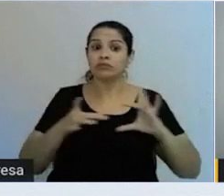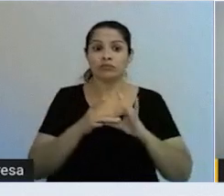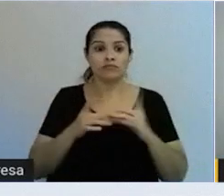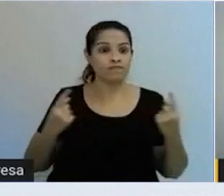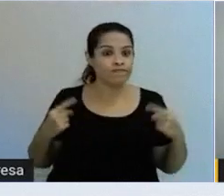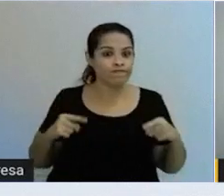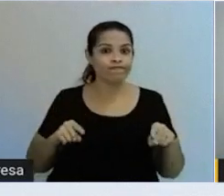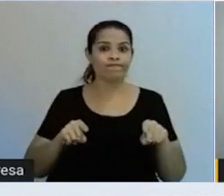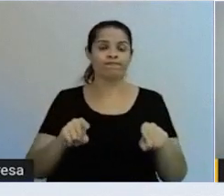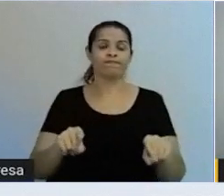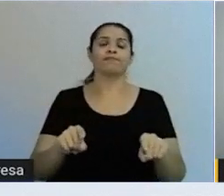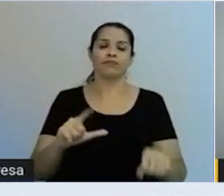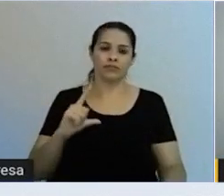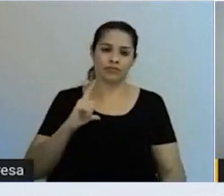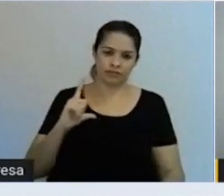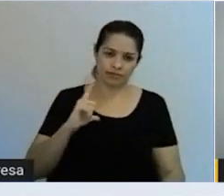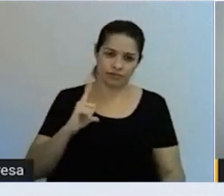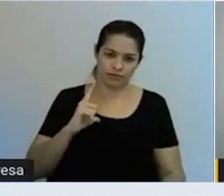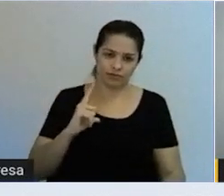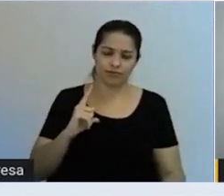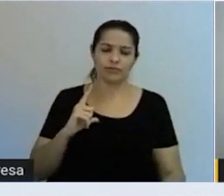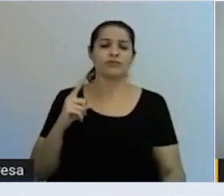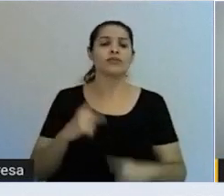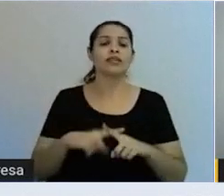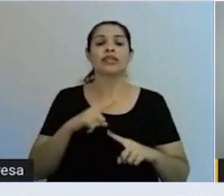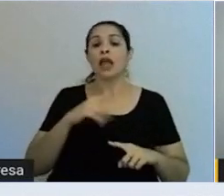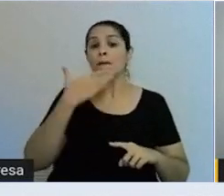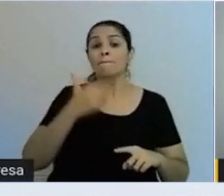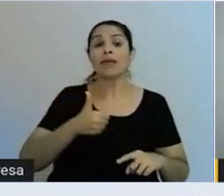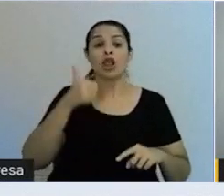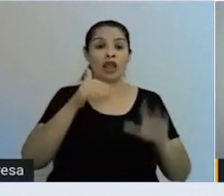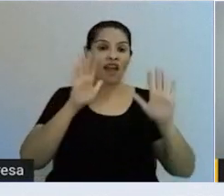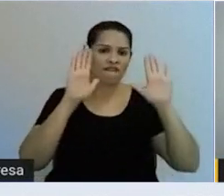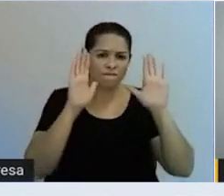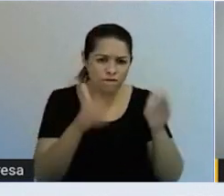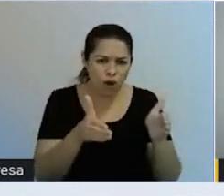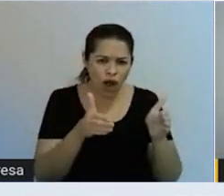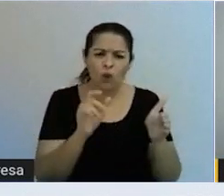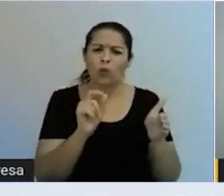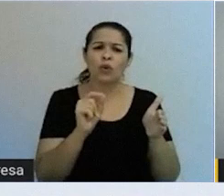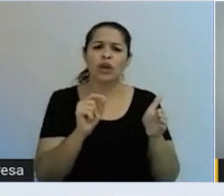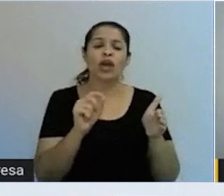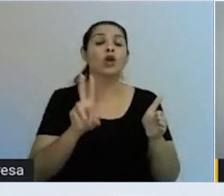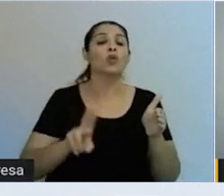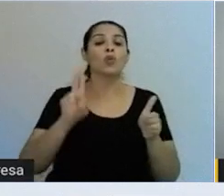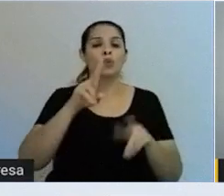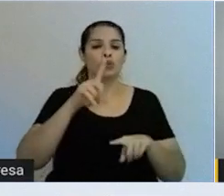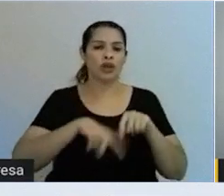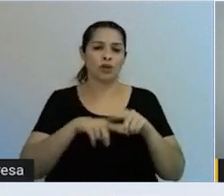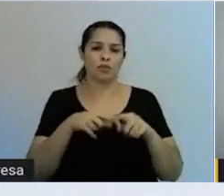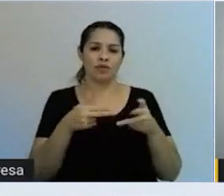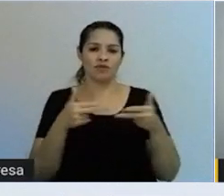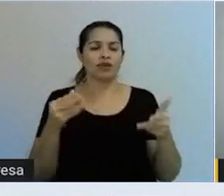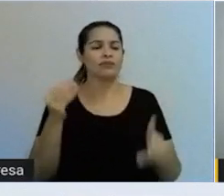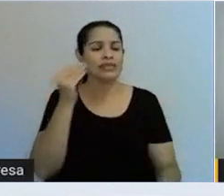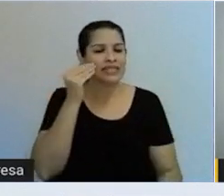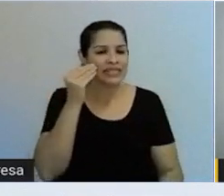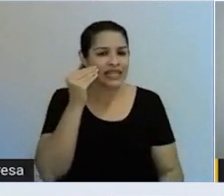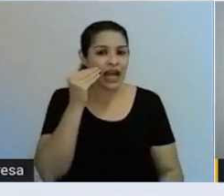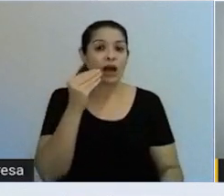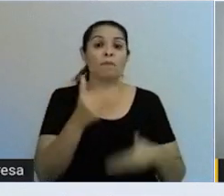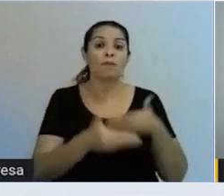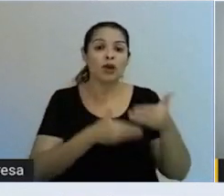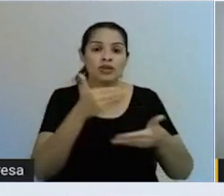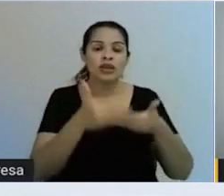né? Melhoria focada, ela vai usar algumas ferramentas para procurar melhorar os processos. E ela vai